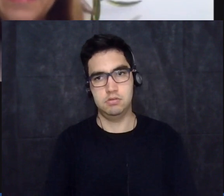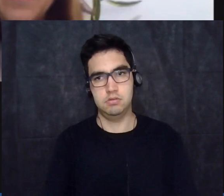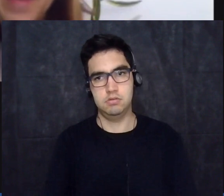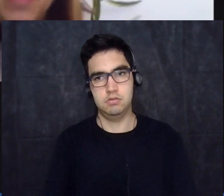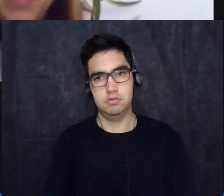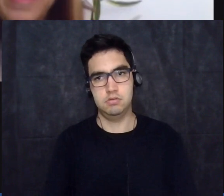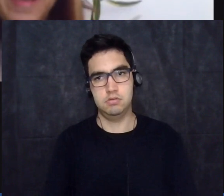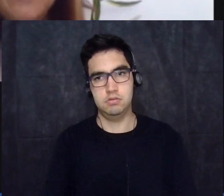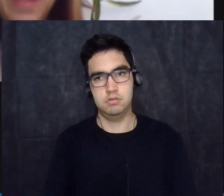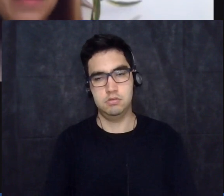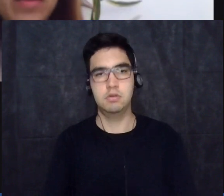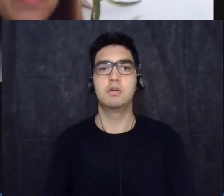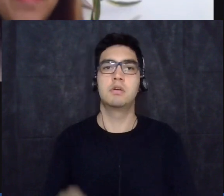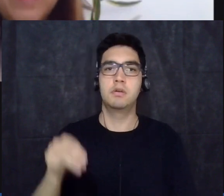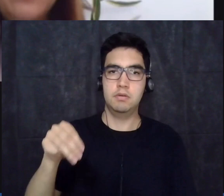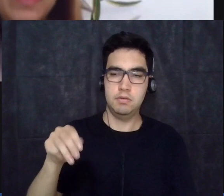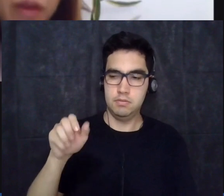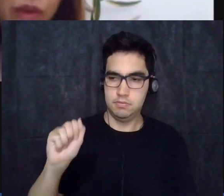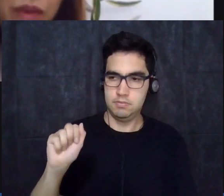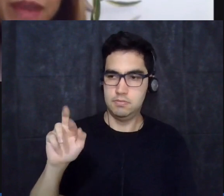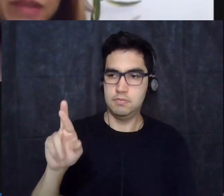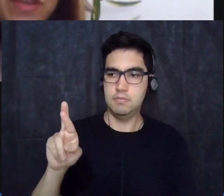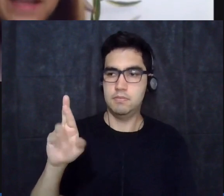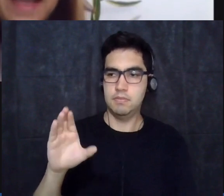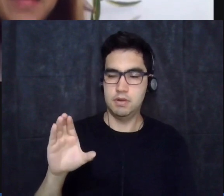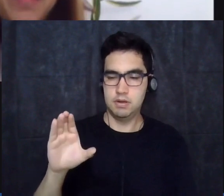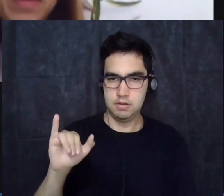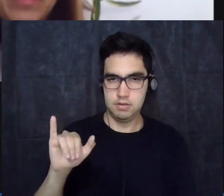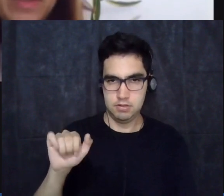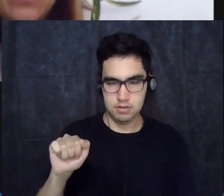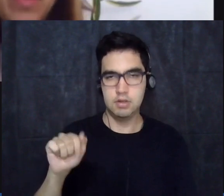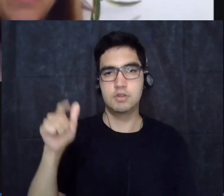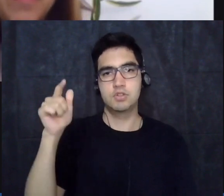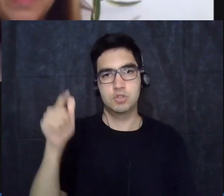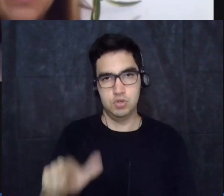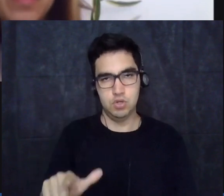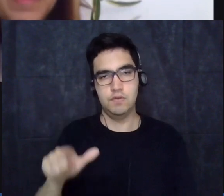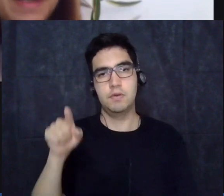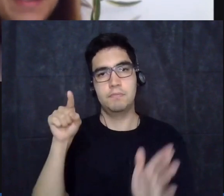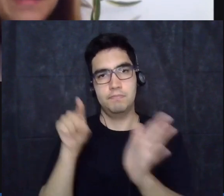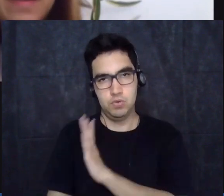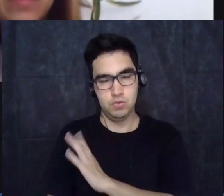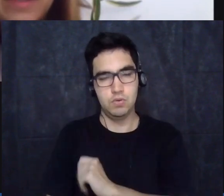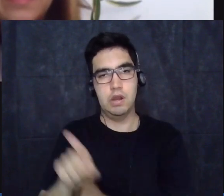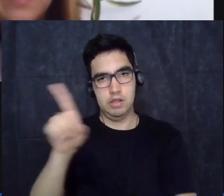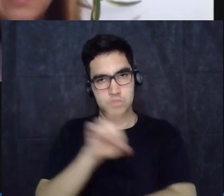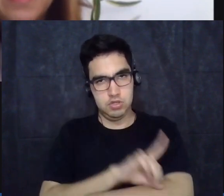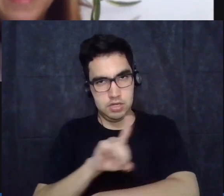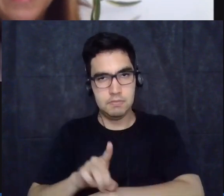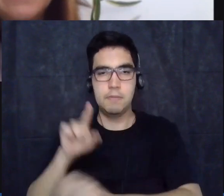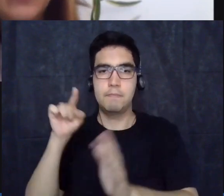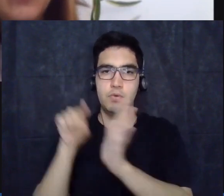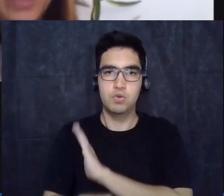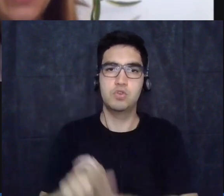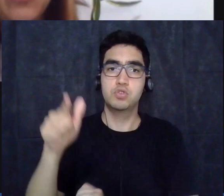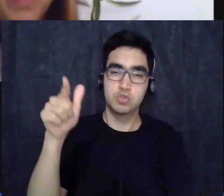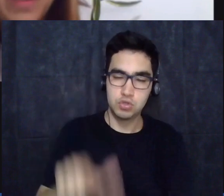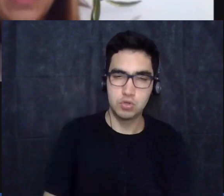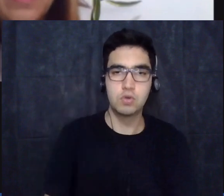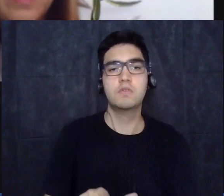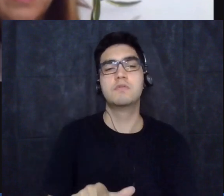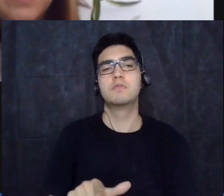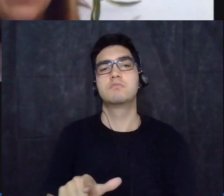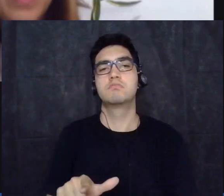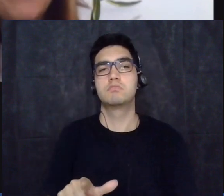Márcia Maria Maioli Carvalho da UAB de Adema perguntando novamente sobre essa questão da